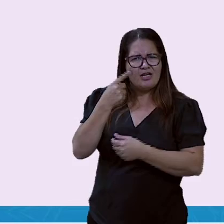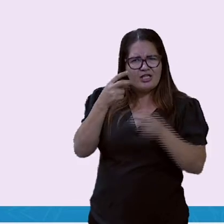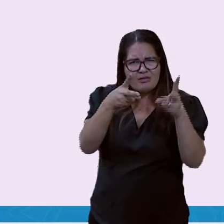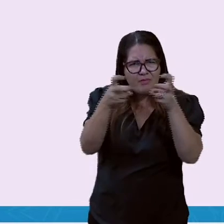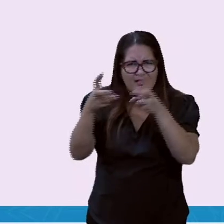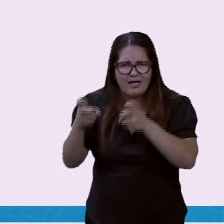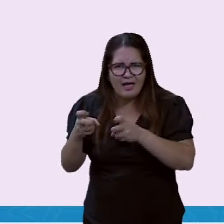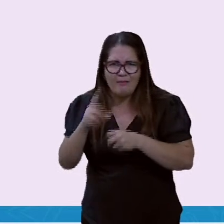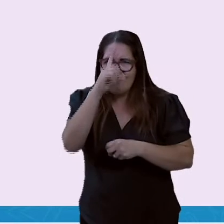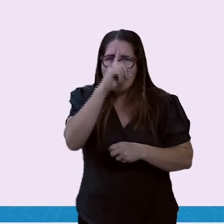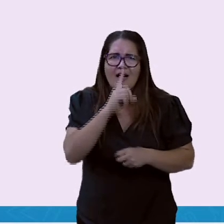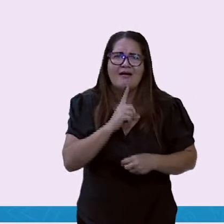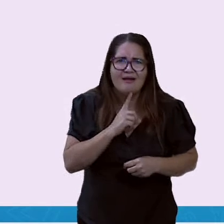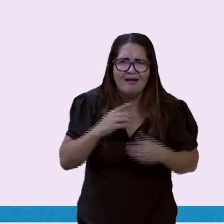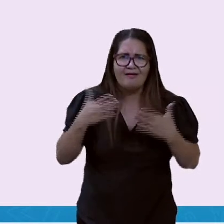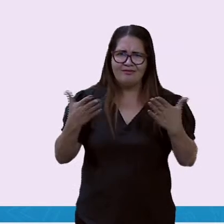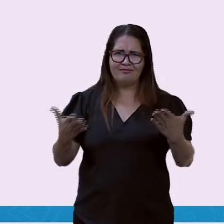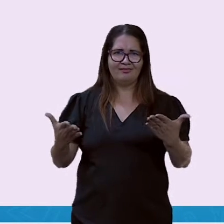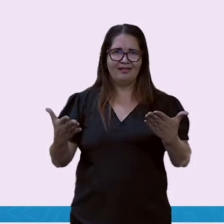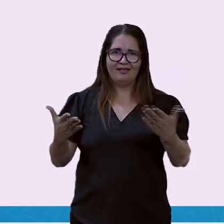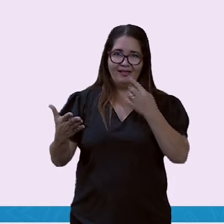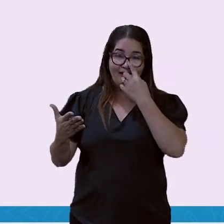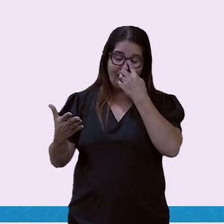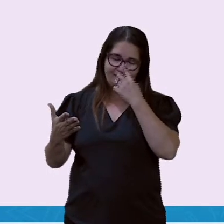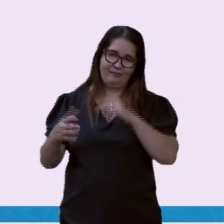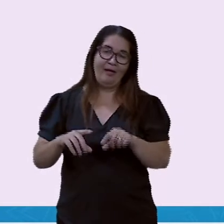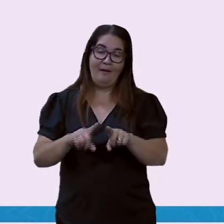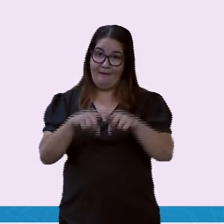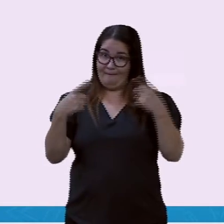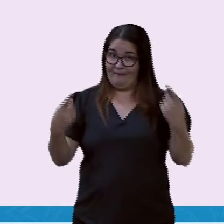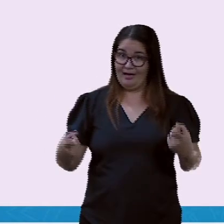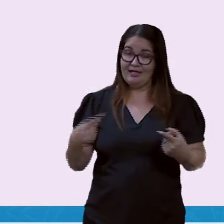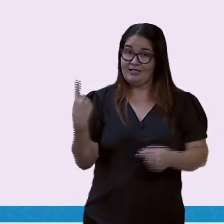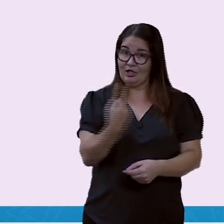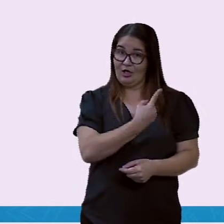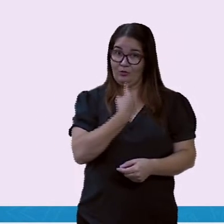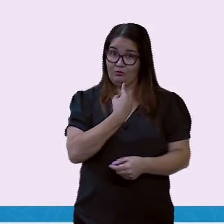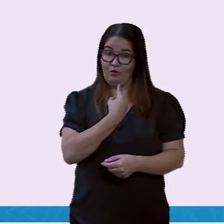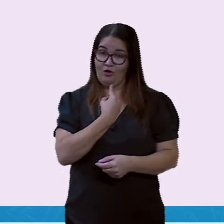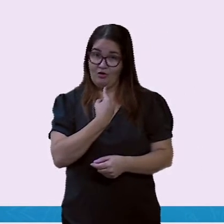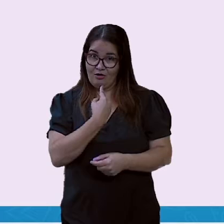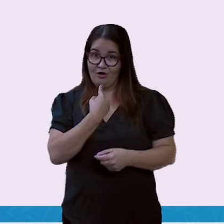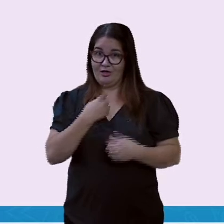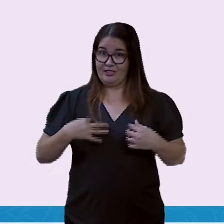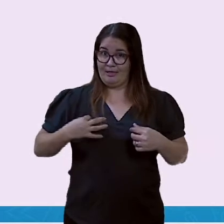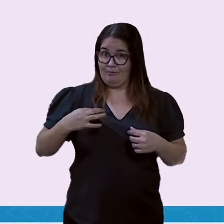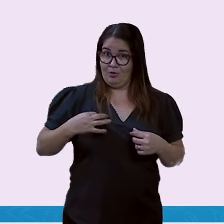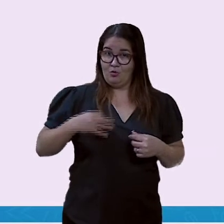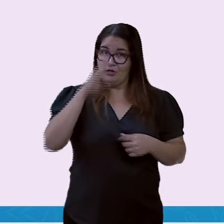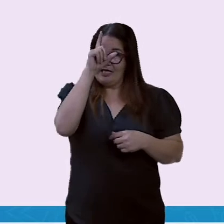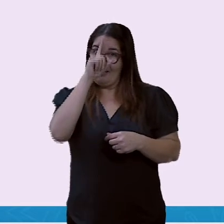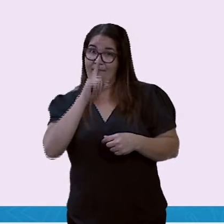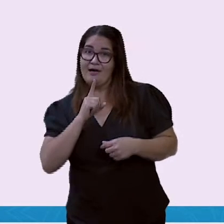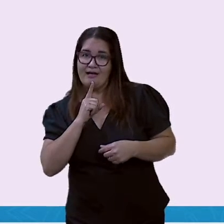para o melhor futebol do mundo que é o nosso brasileiro. O Equador vem aí com o La Tricolor